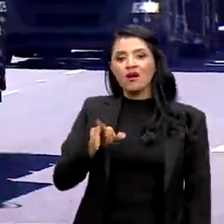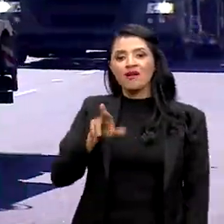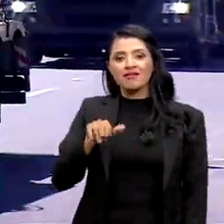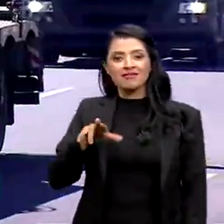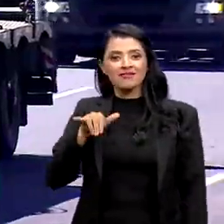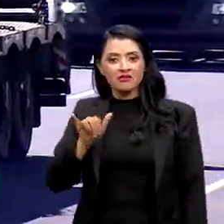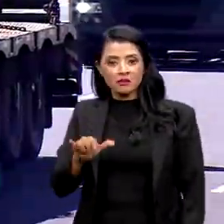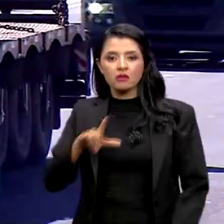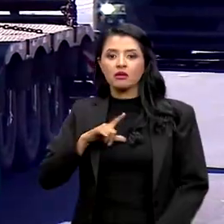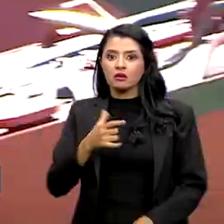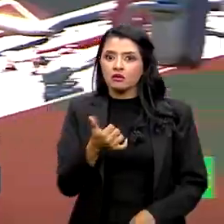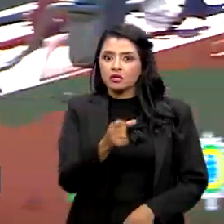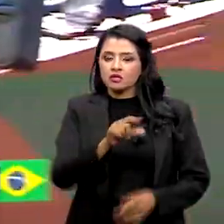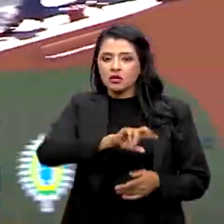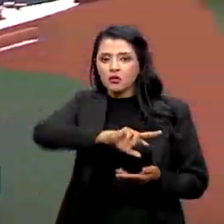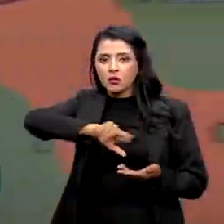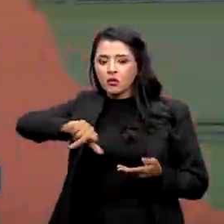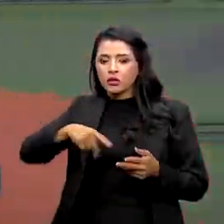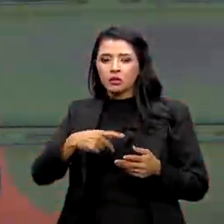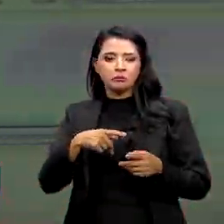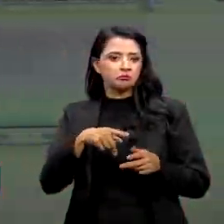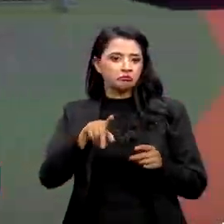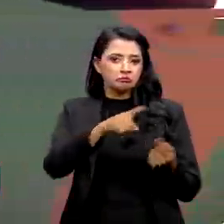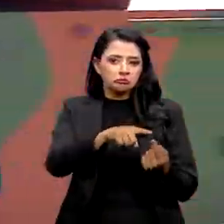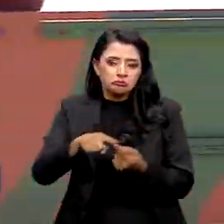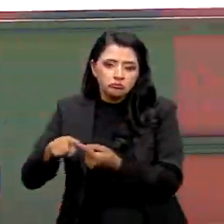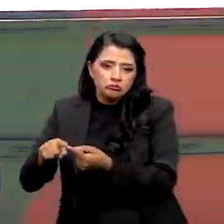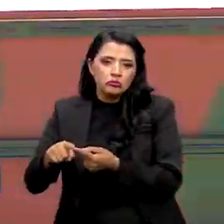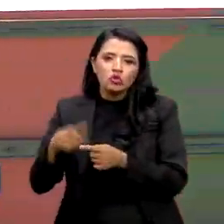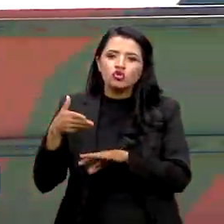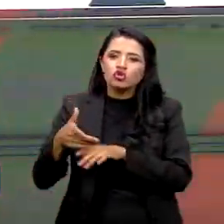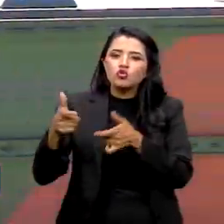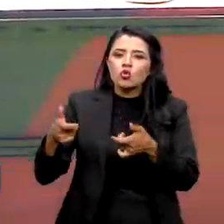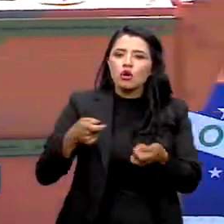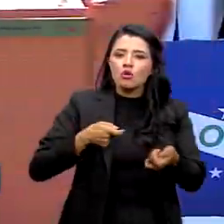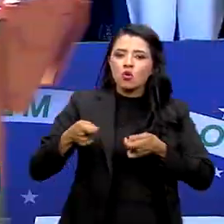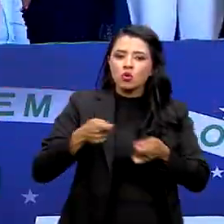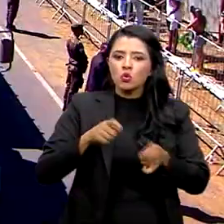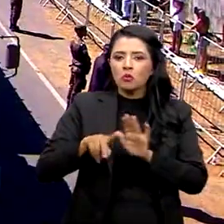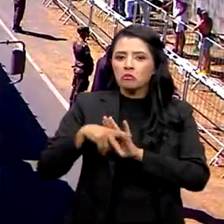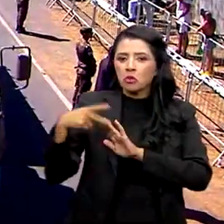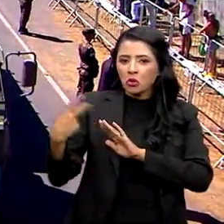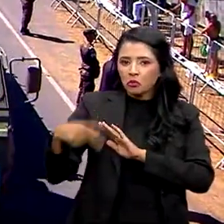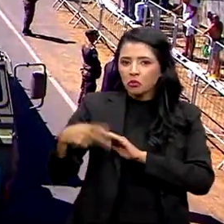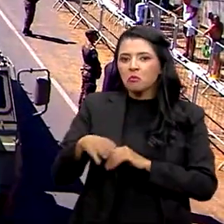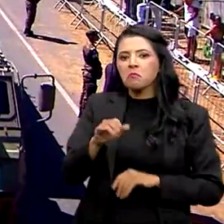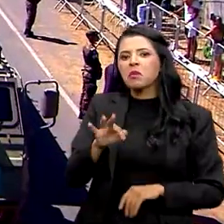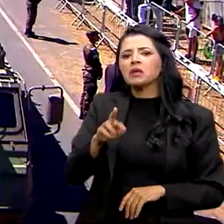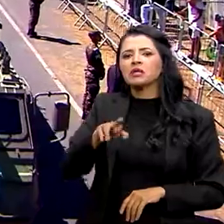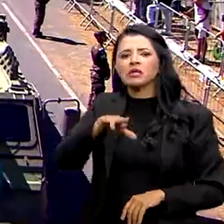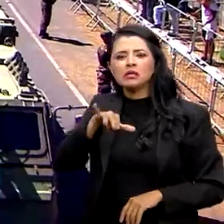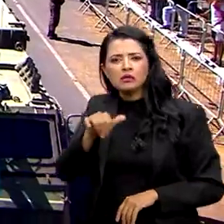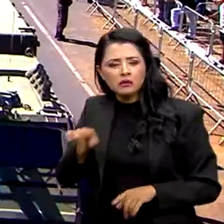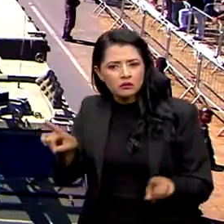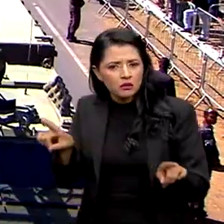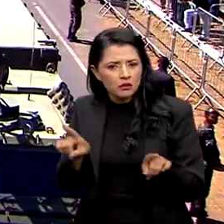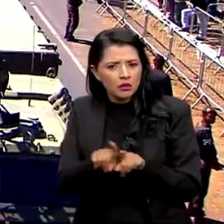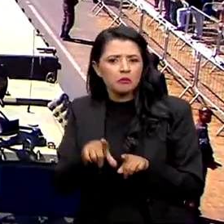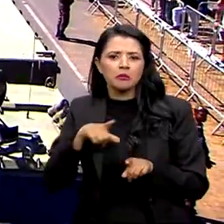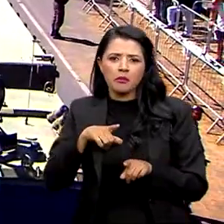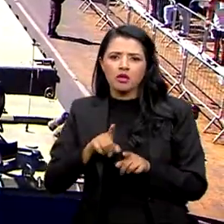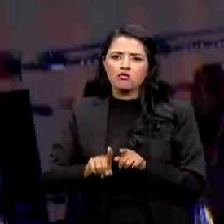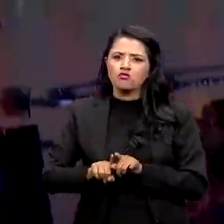viaturas diversas de postos de comando e controle de bateria. Também teve os lança